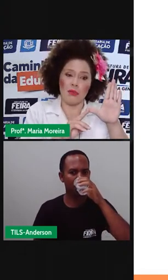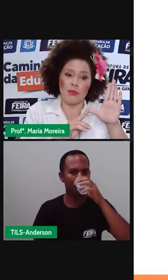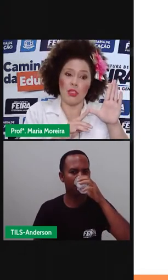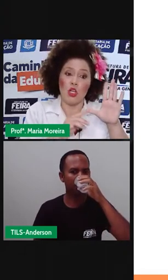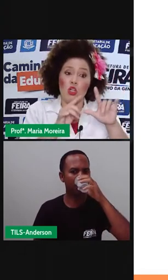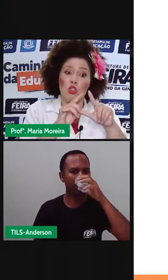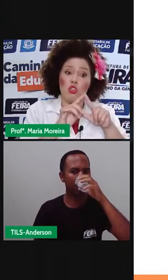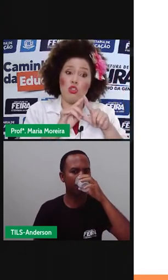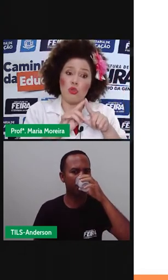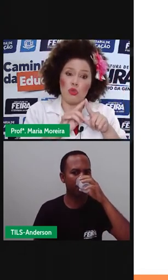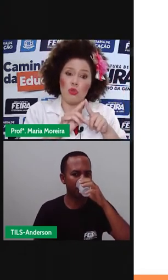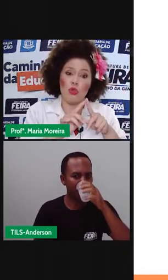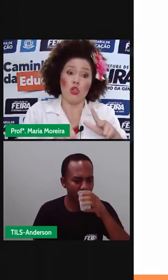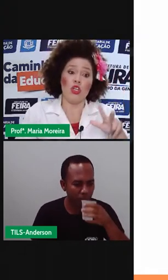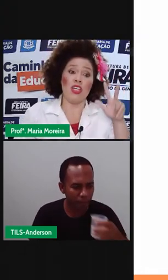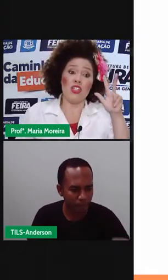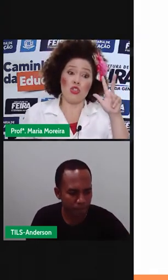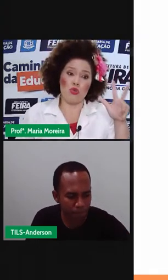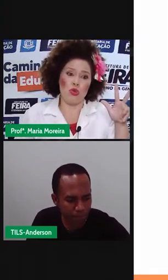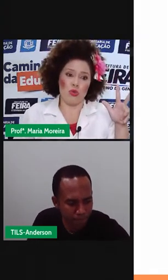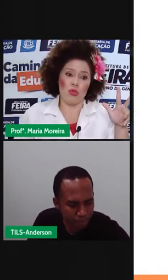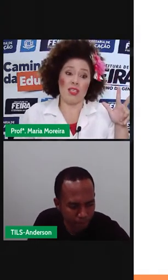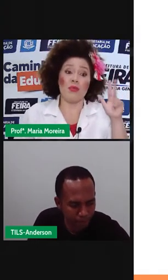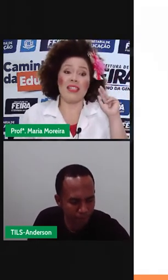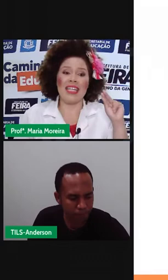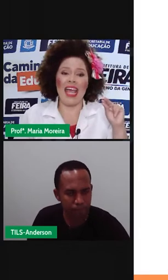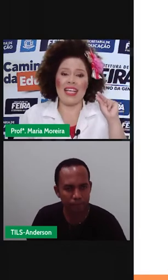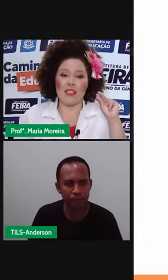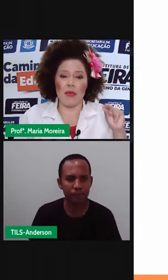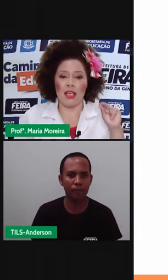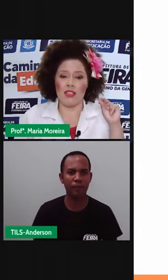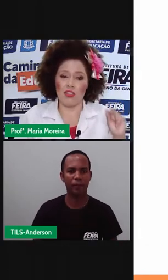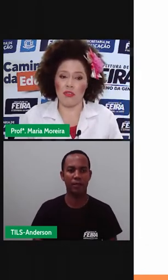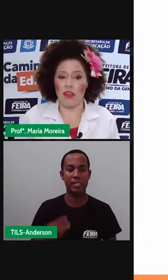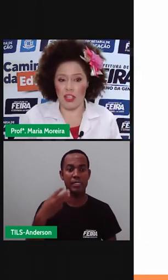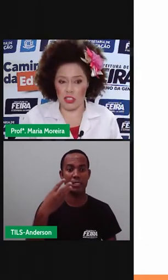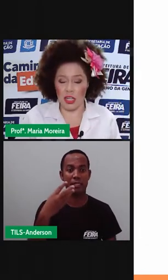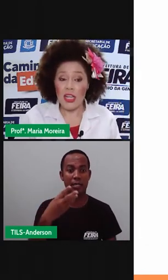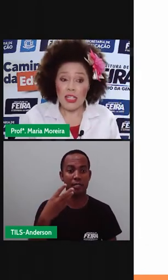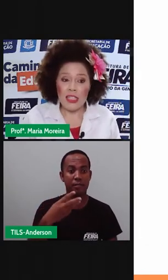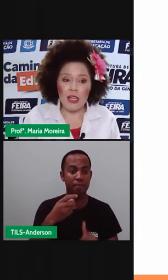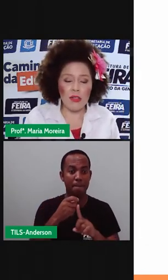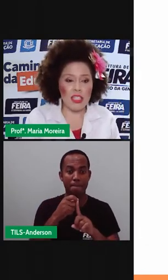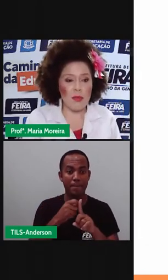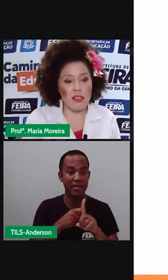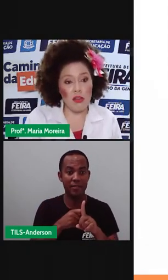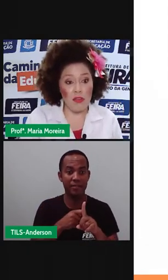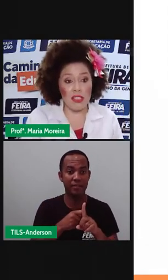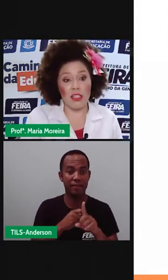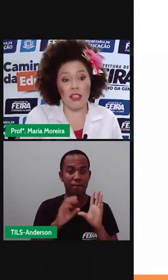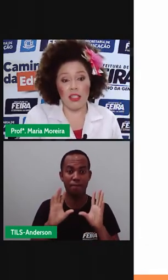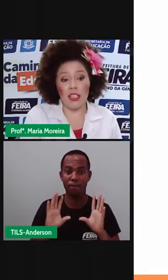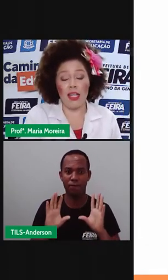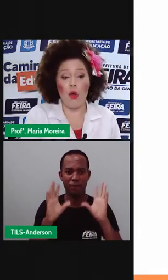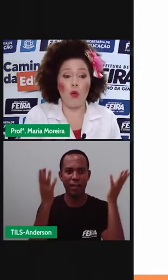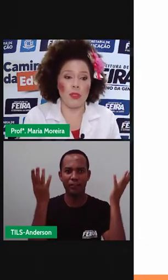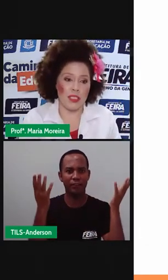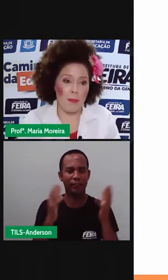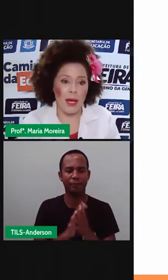maio, junho e julho. São três meses de festa. Não três meses de festa